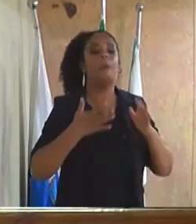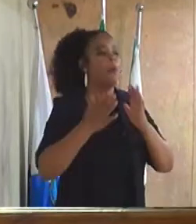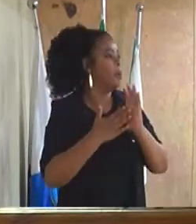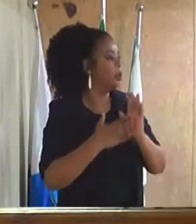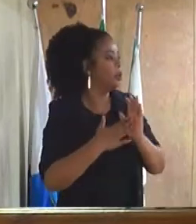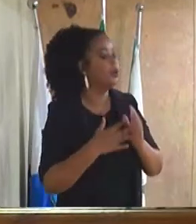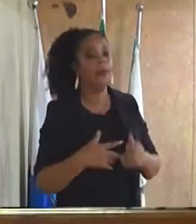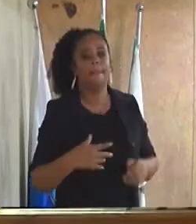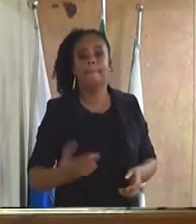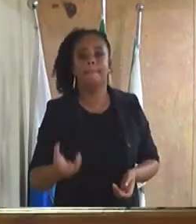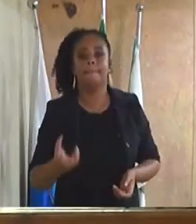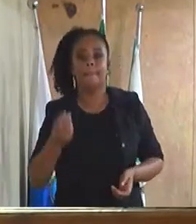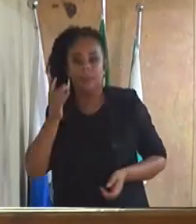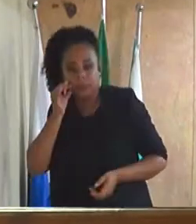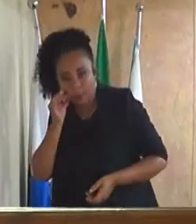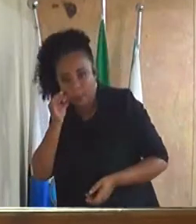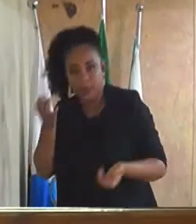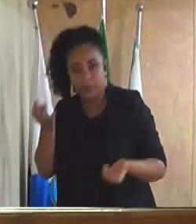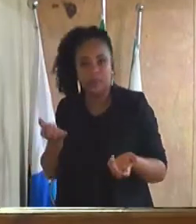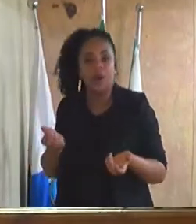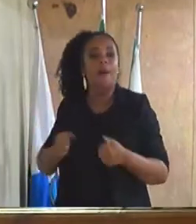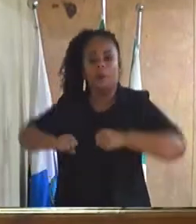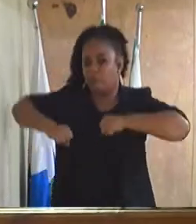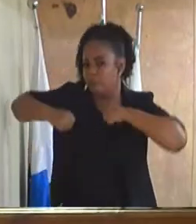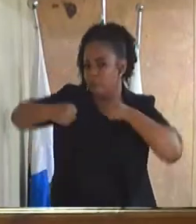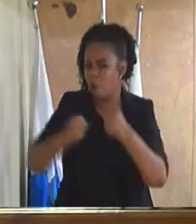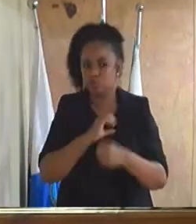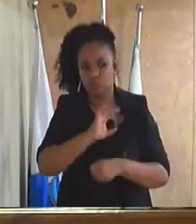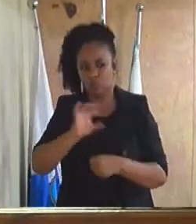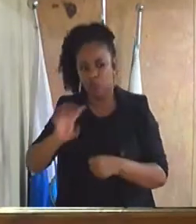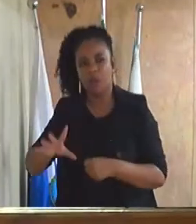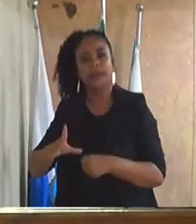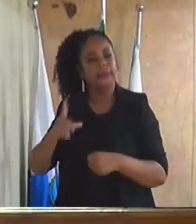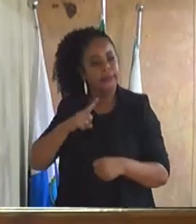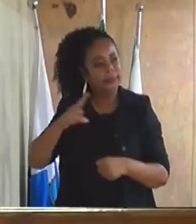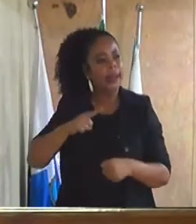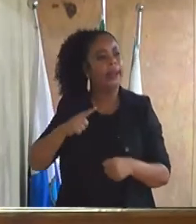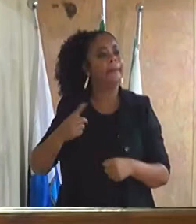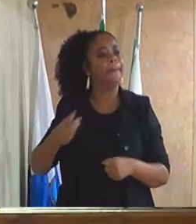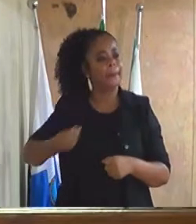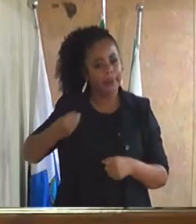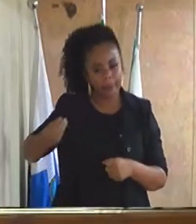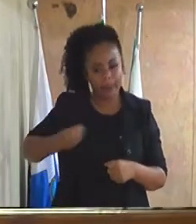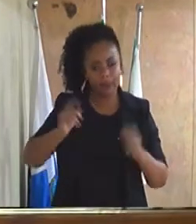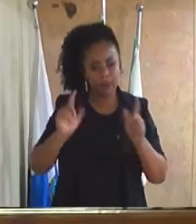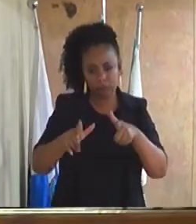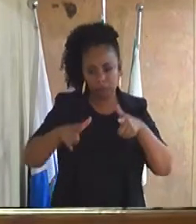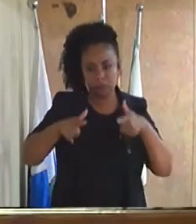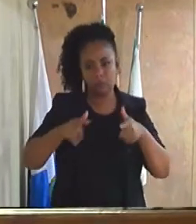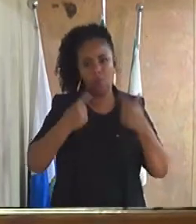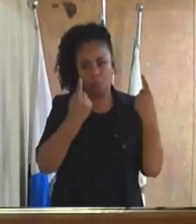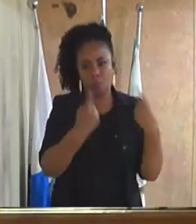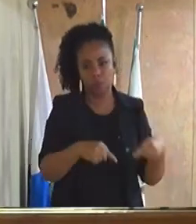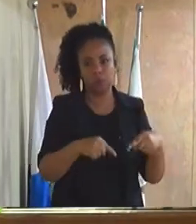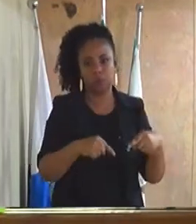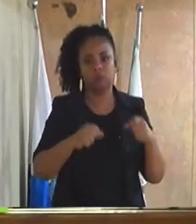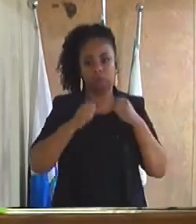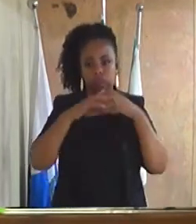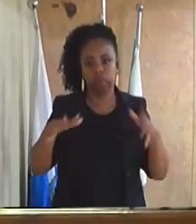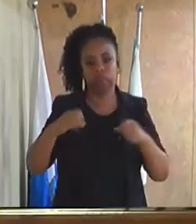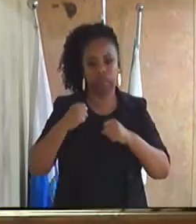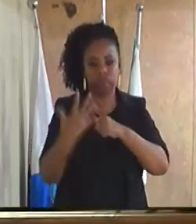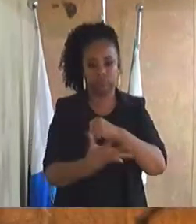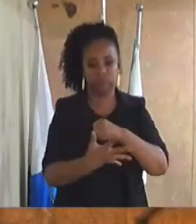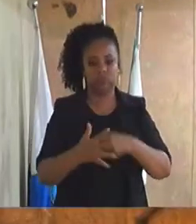pelo empenho de cada um de vocês aí que tem acompanhado, tem participado das ações ao combate do Covid-19. Muito obrigado, senhor presidente.